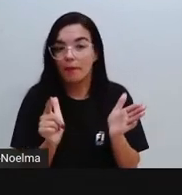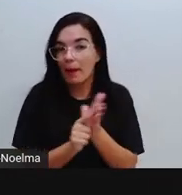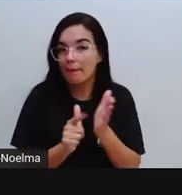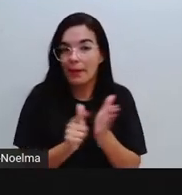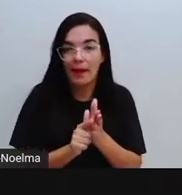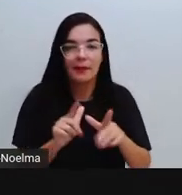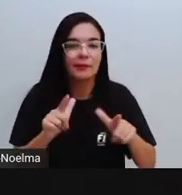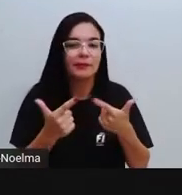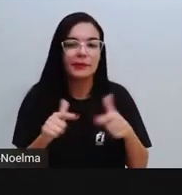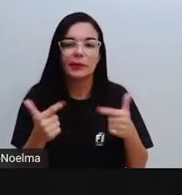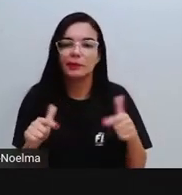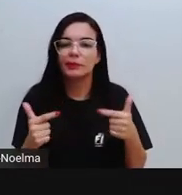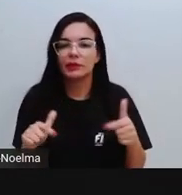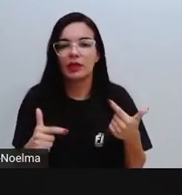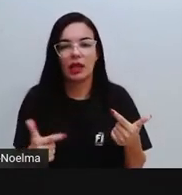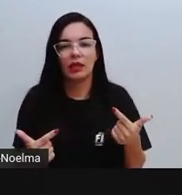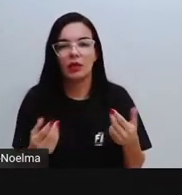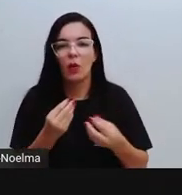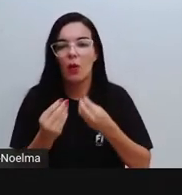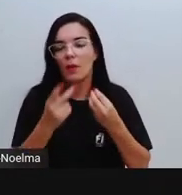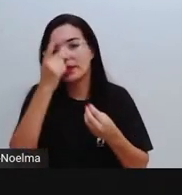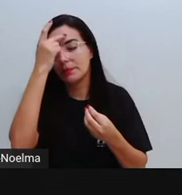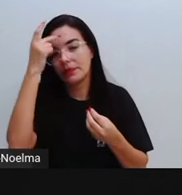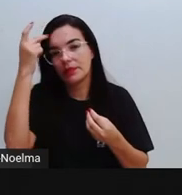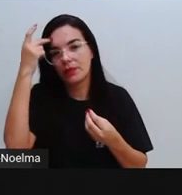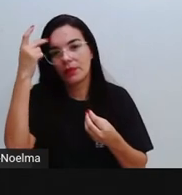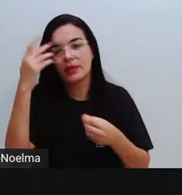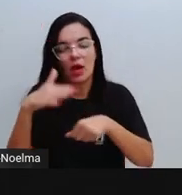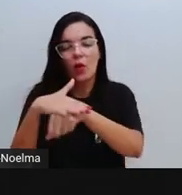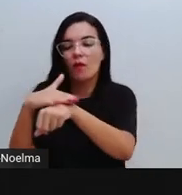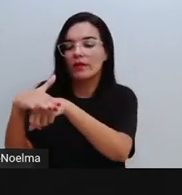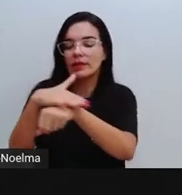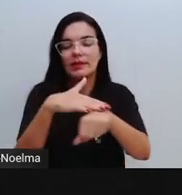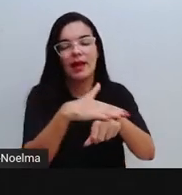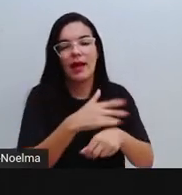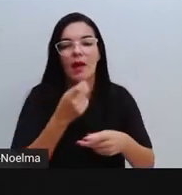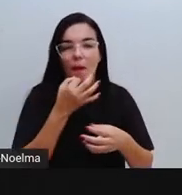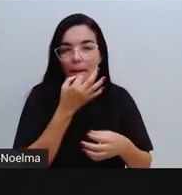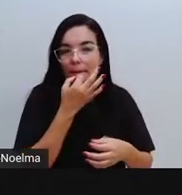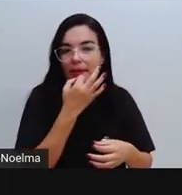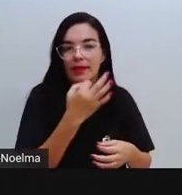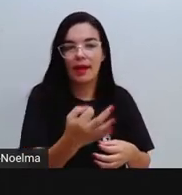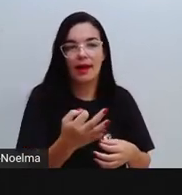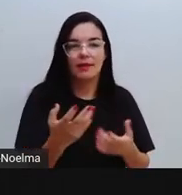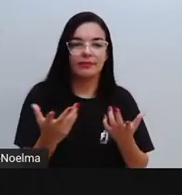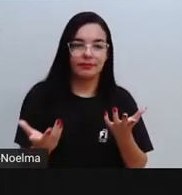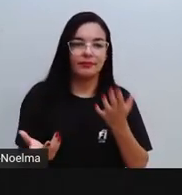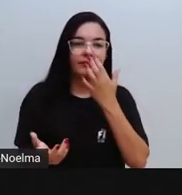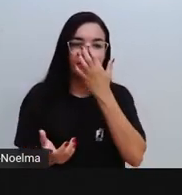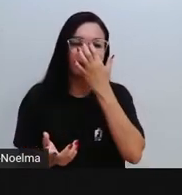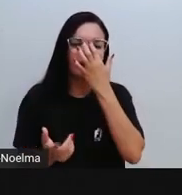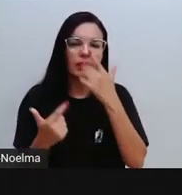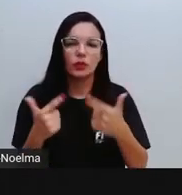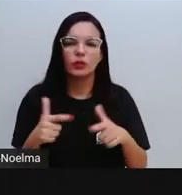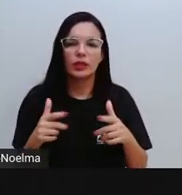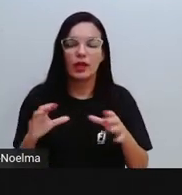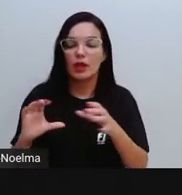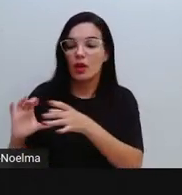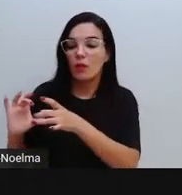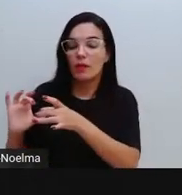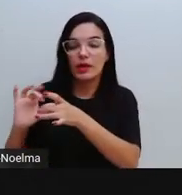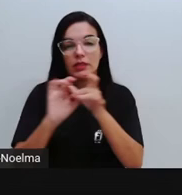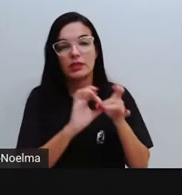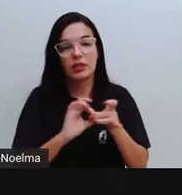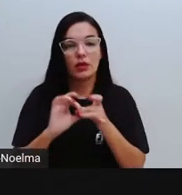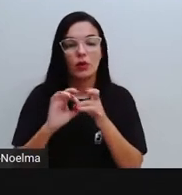jornal impresso. As pessoas não conseguem ter essa participação em relação